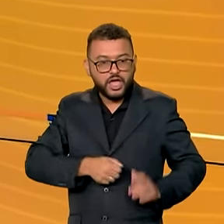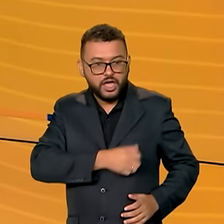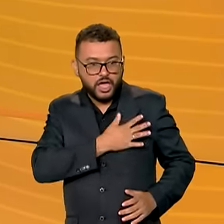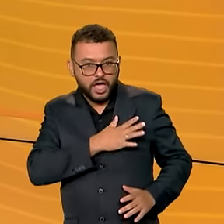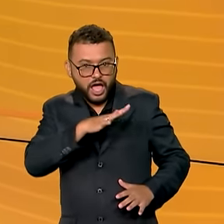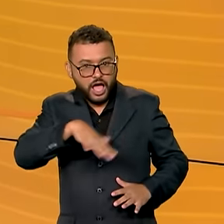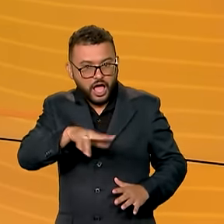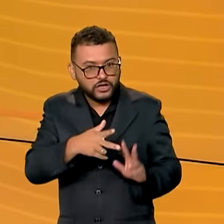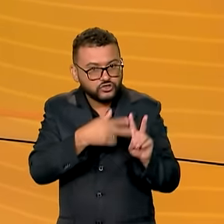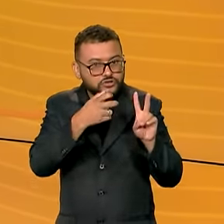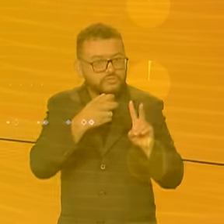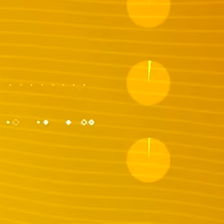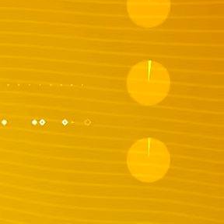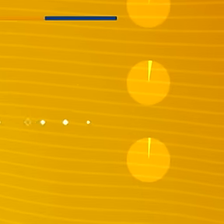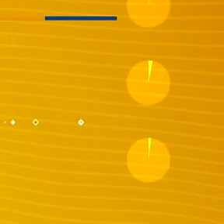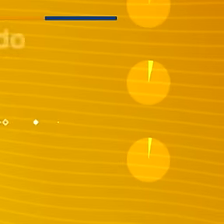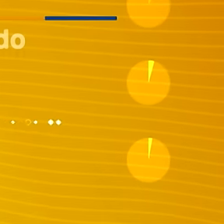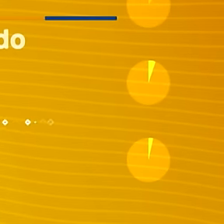A gente volta já já.